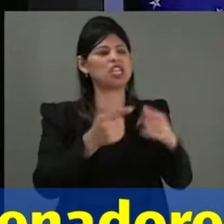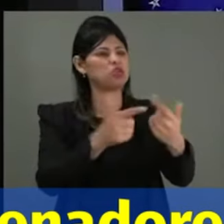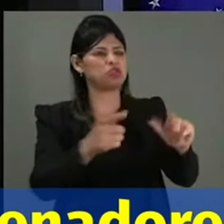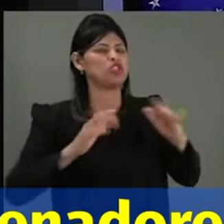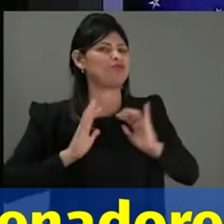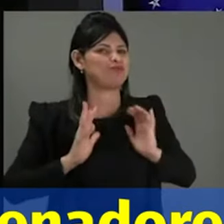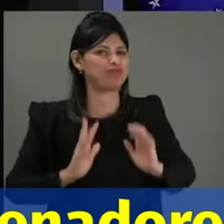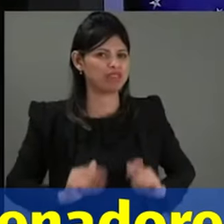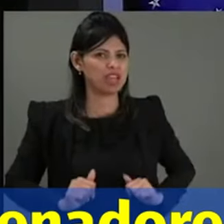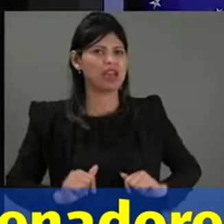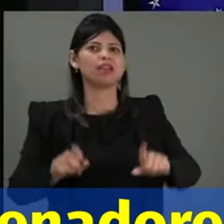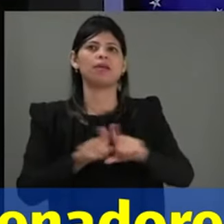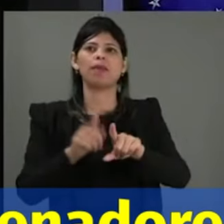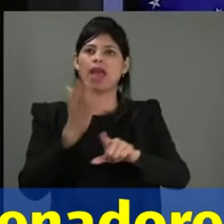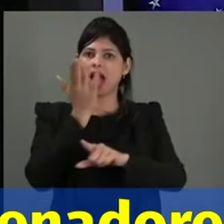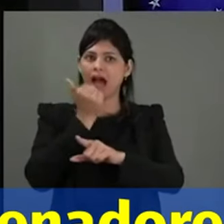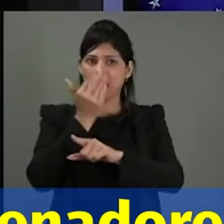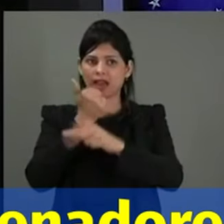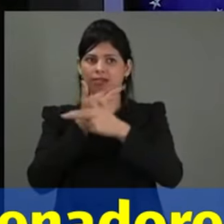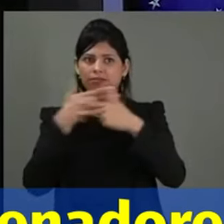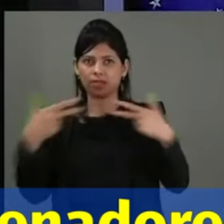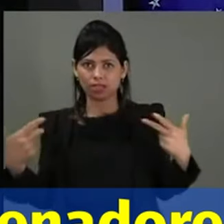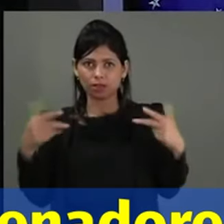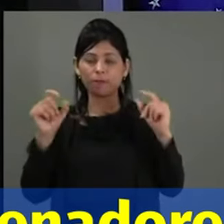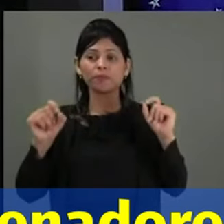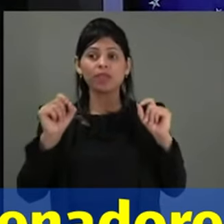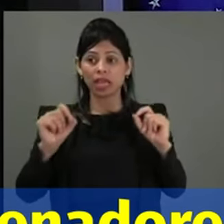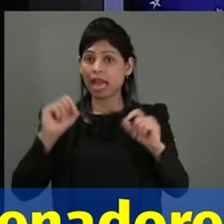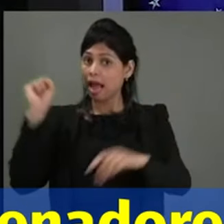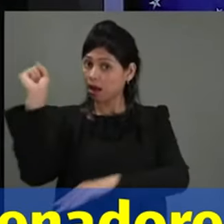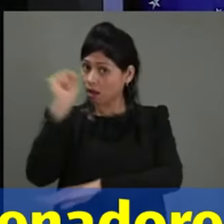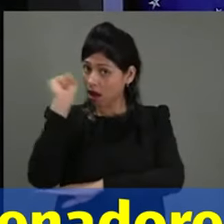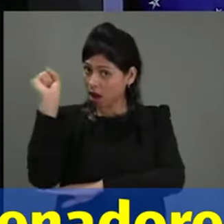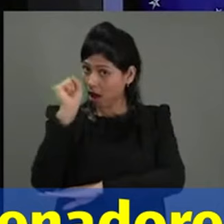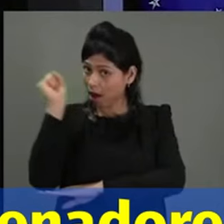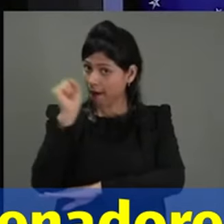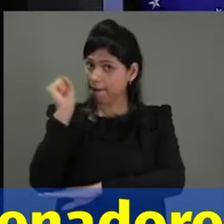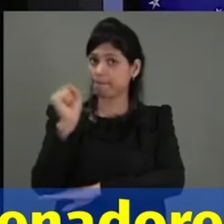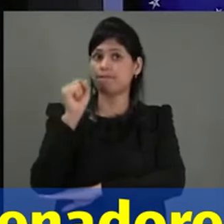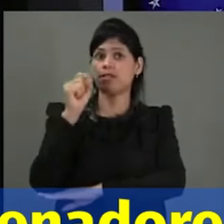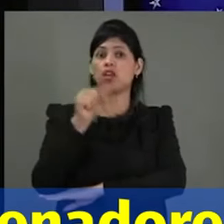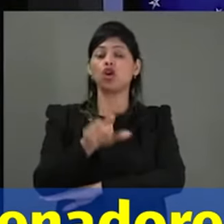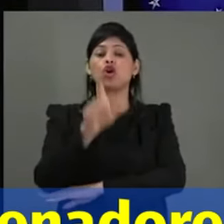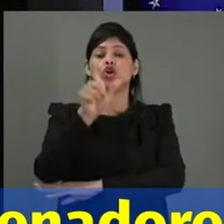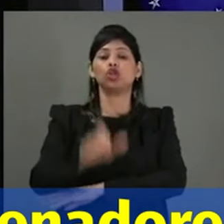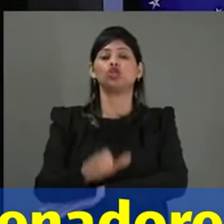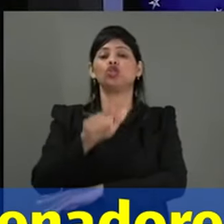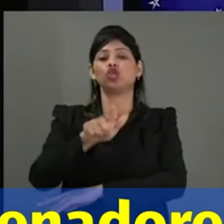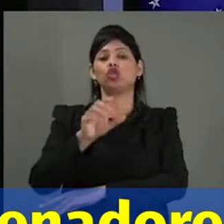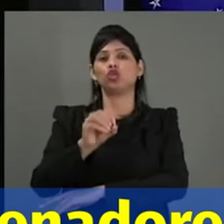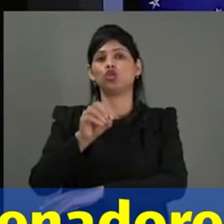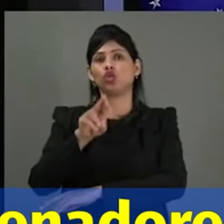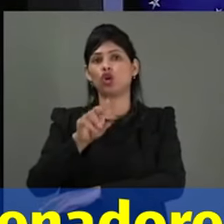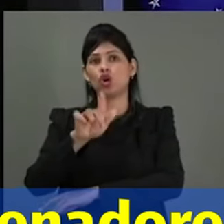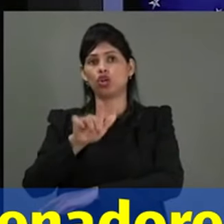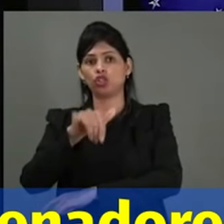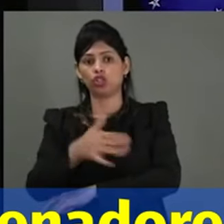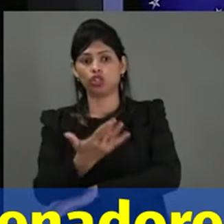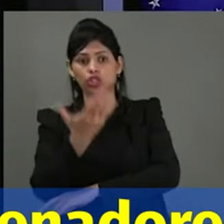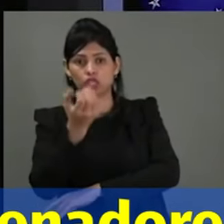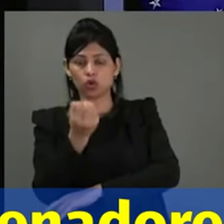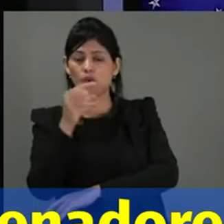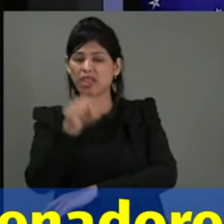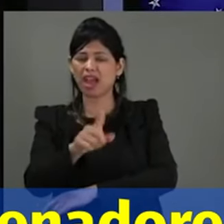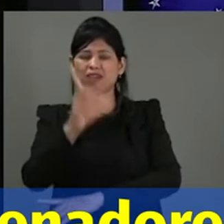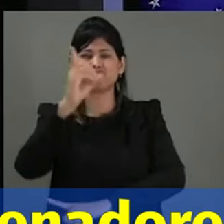Dentre os casos mais graves, o de Jorginho, que está definhando em depressão profunda há meses,